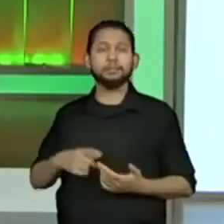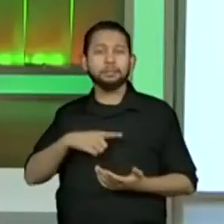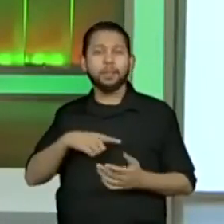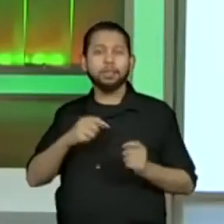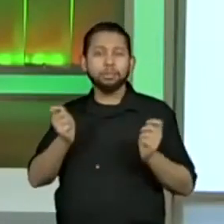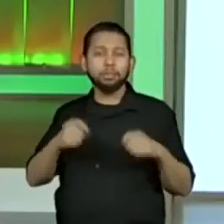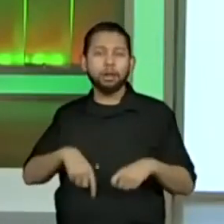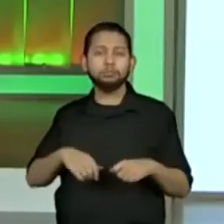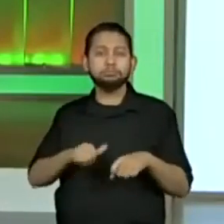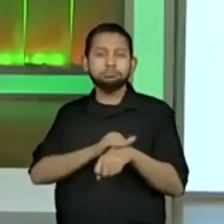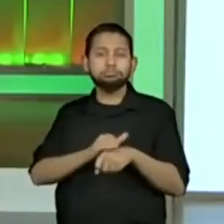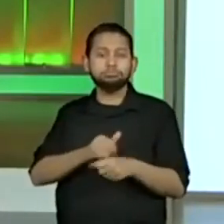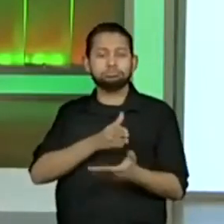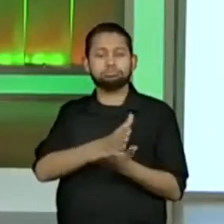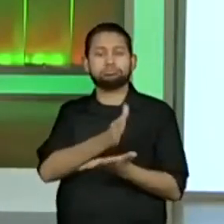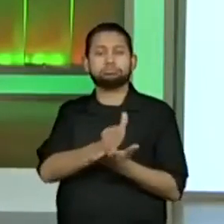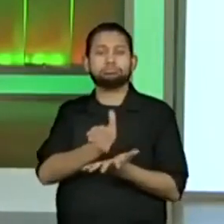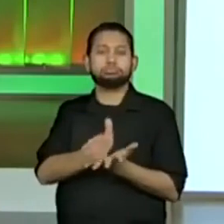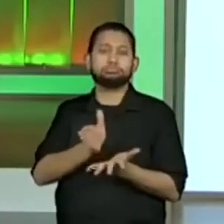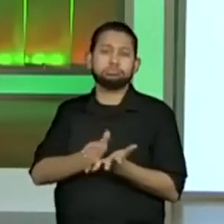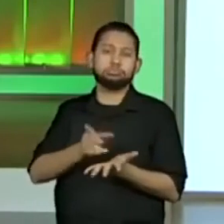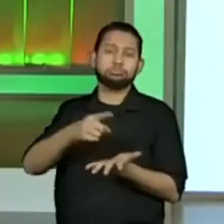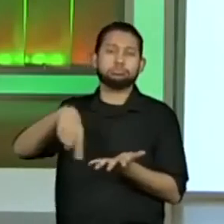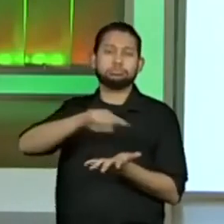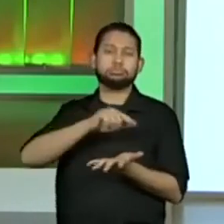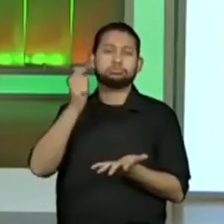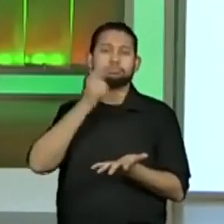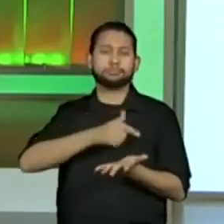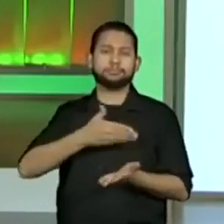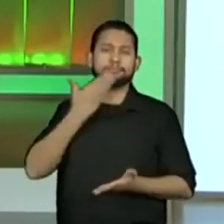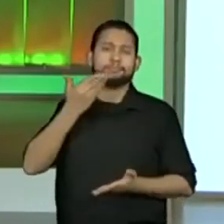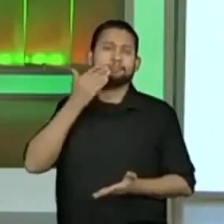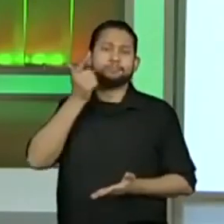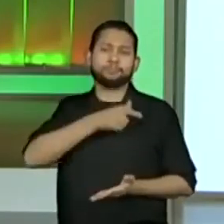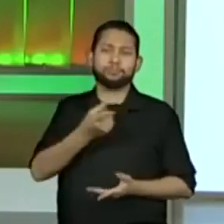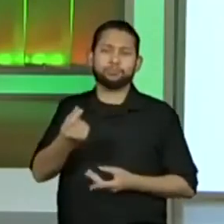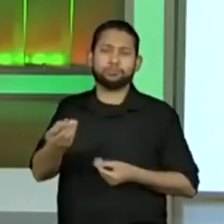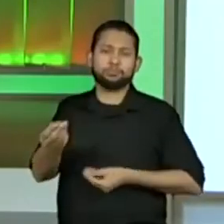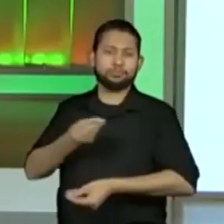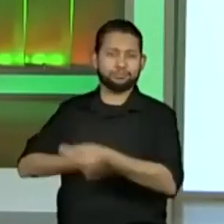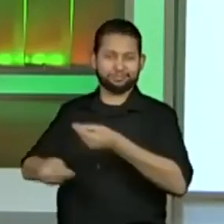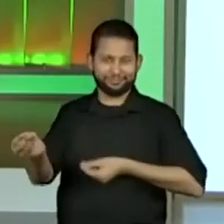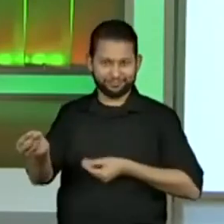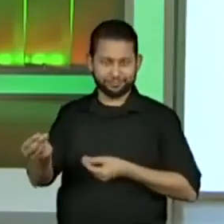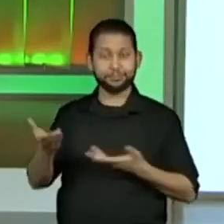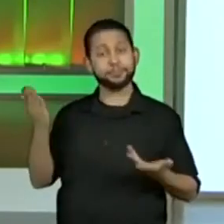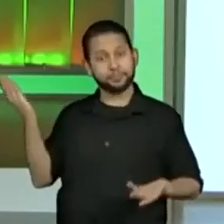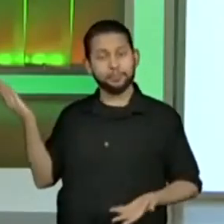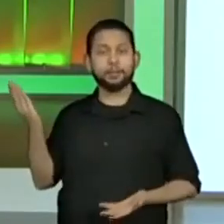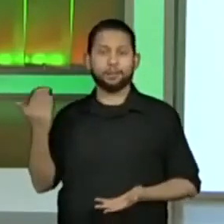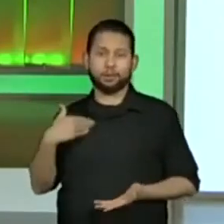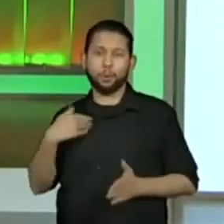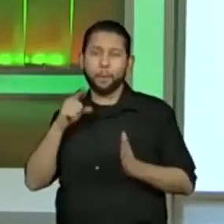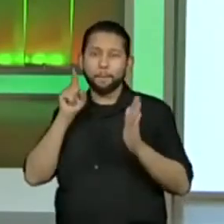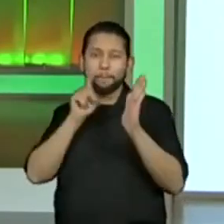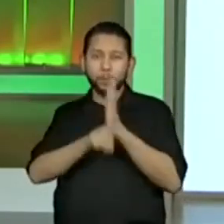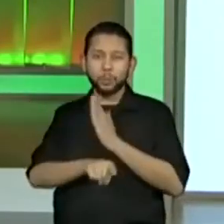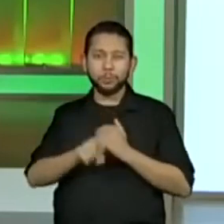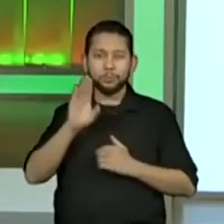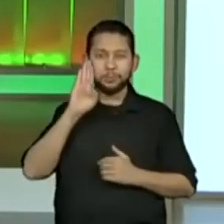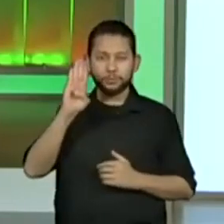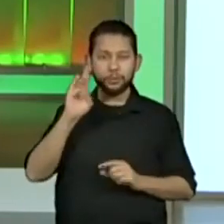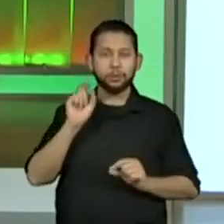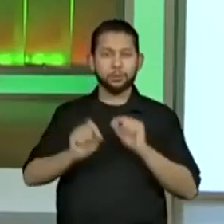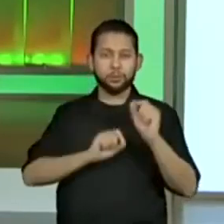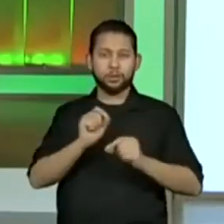possibilidades que ele poderia facilitar esse troco. A questão nessa pergunta aqui, o ponto dessa pergunta,